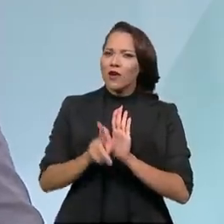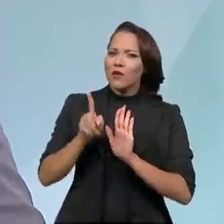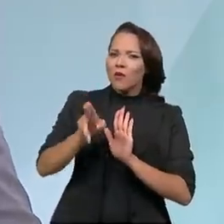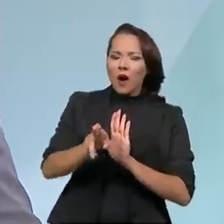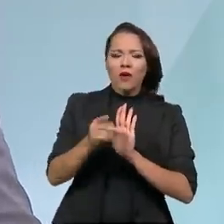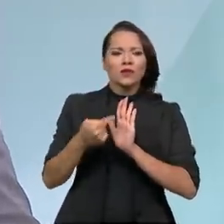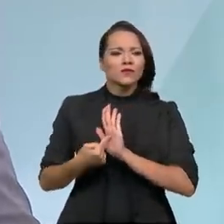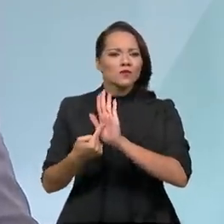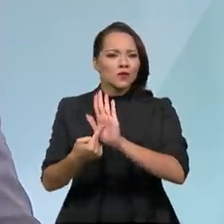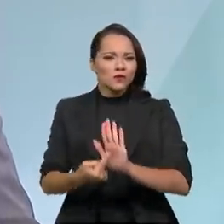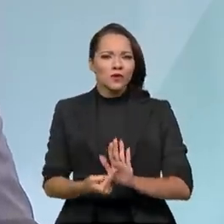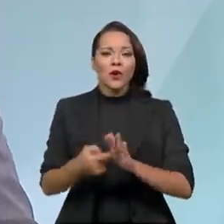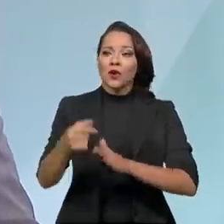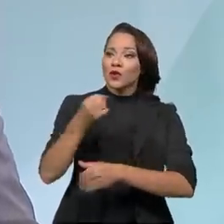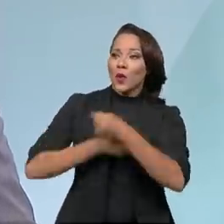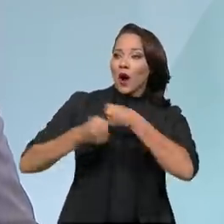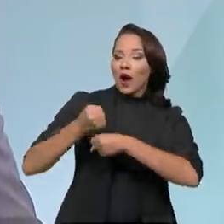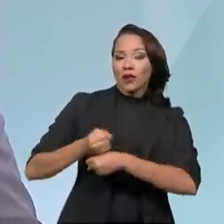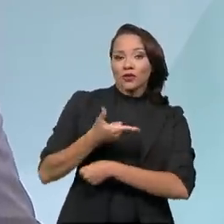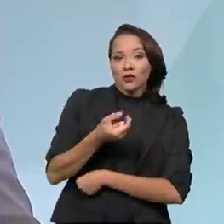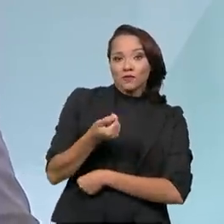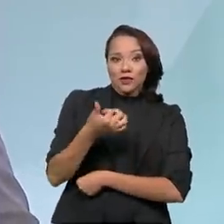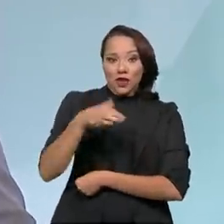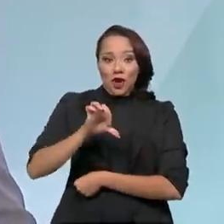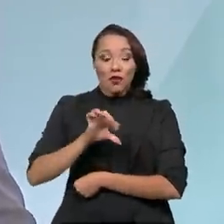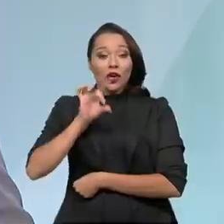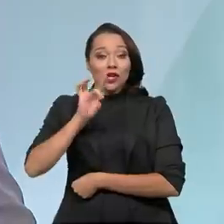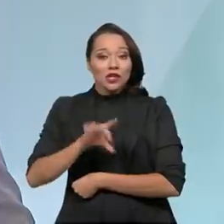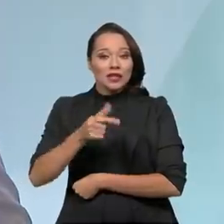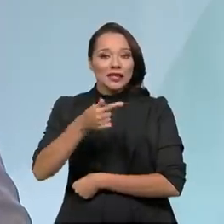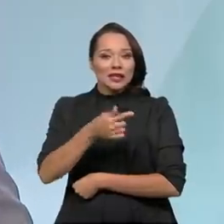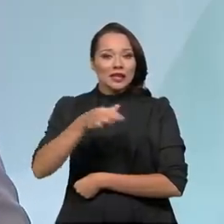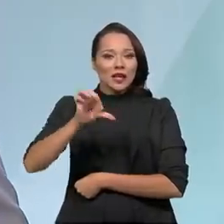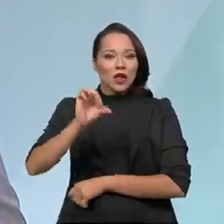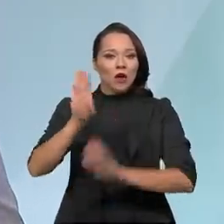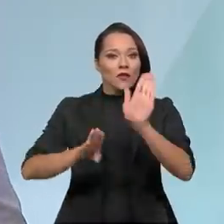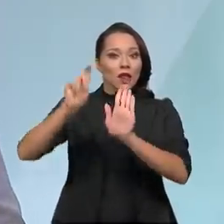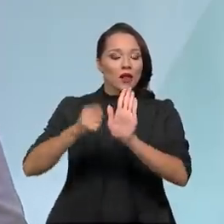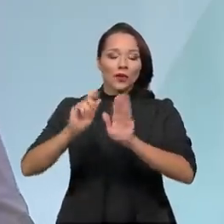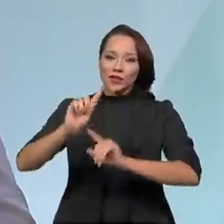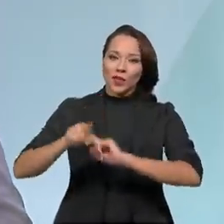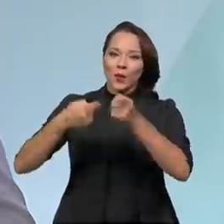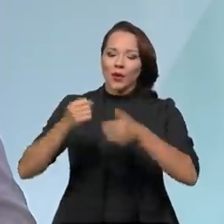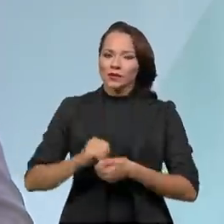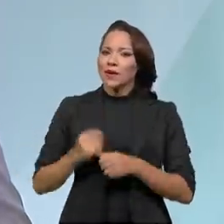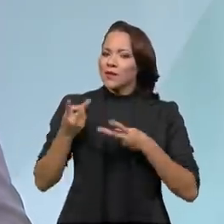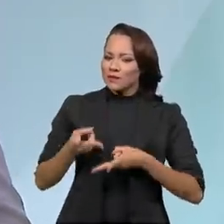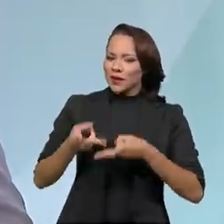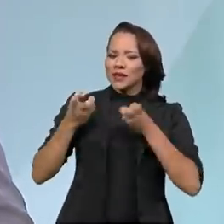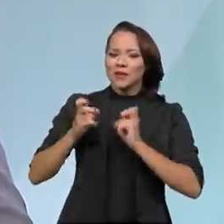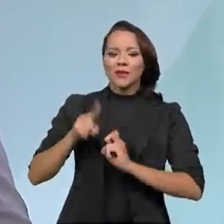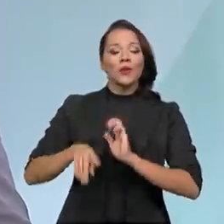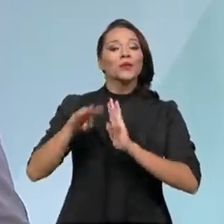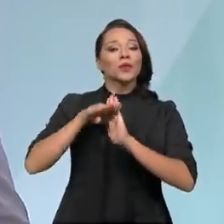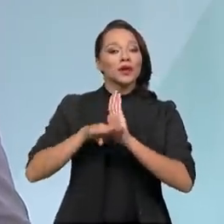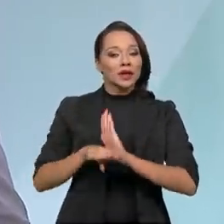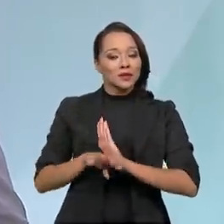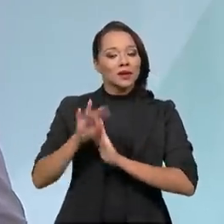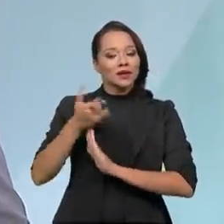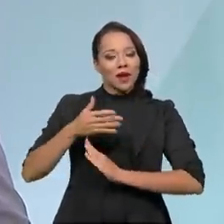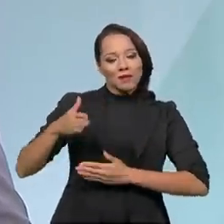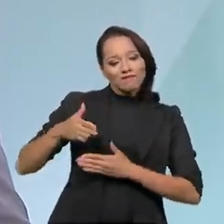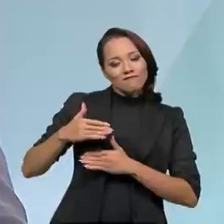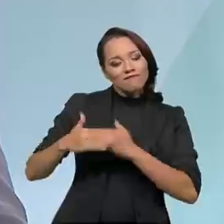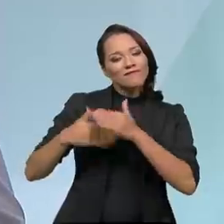coisa que nós apresentamos em 2019, só que 79 leilões depois. Então, eles verificam que é um programa que está em